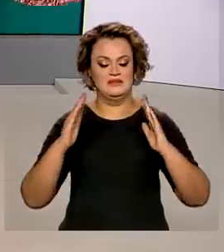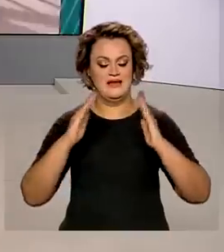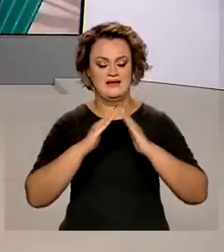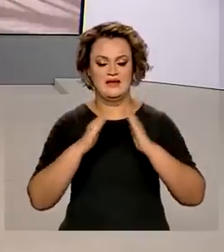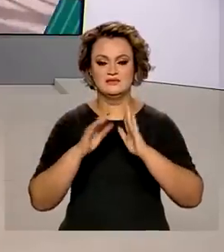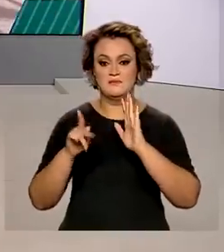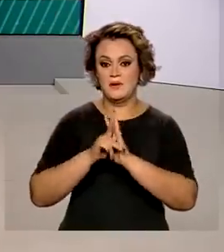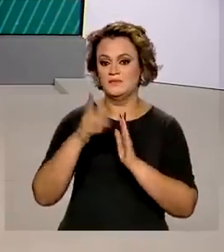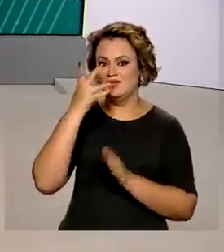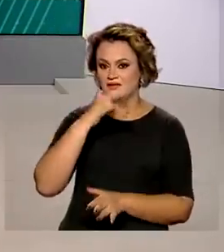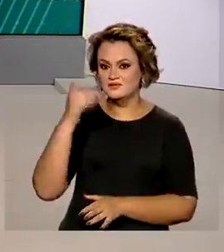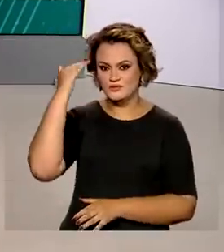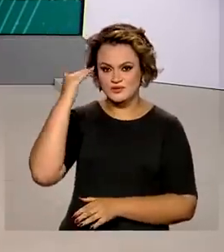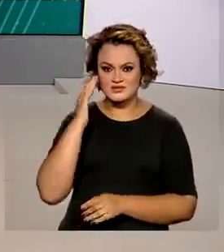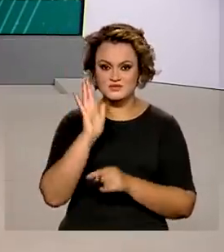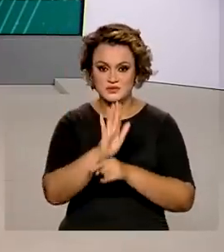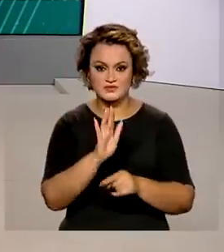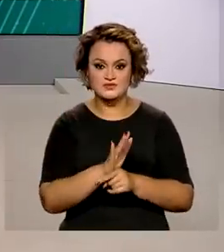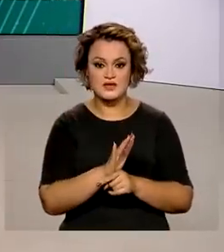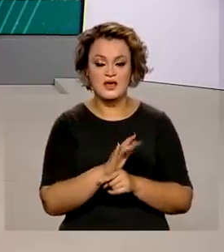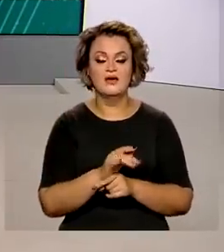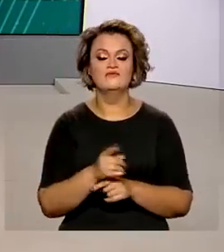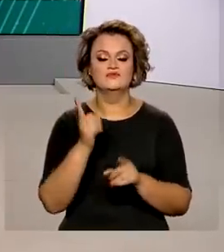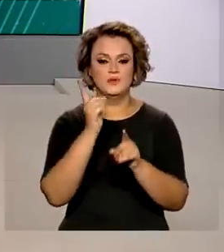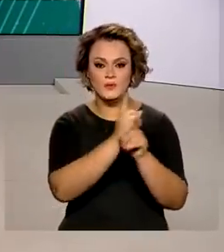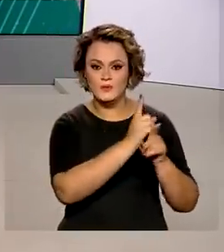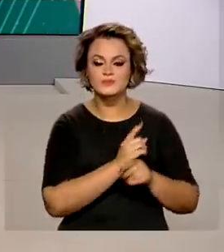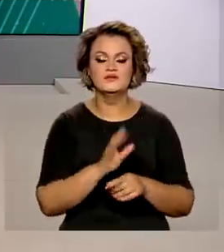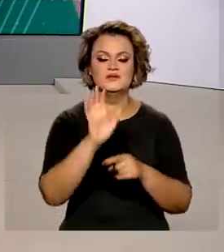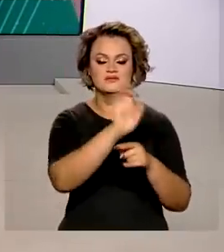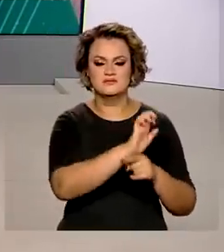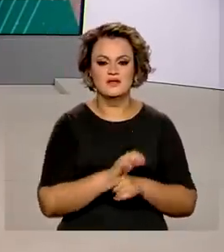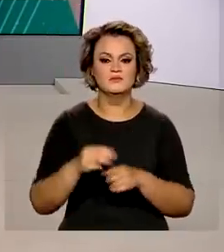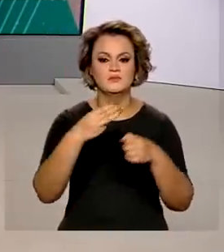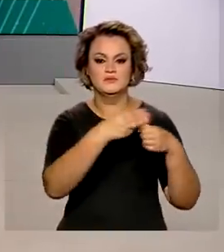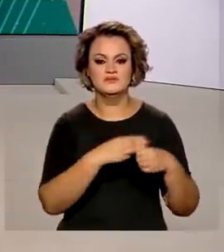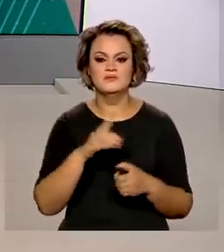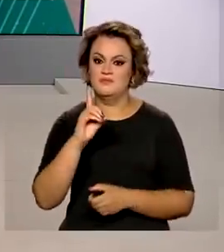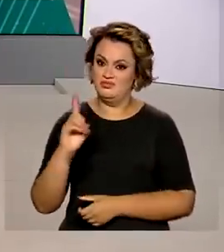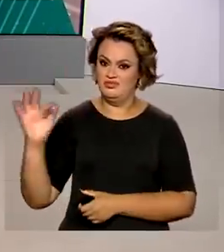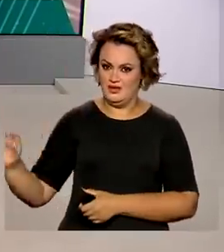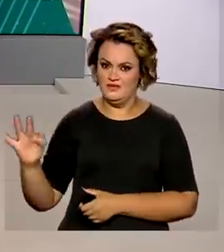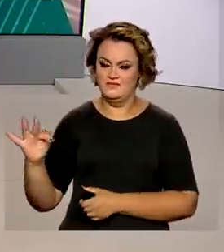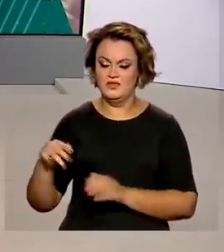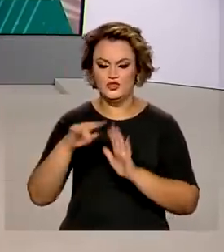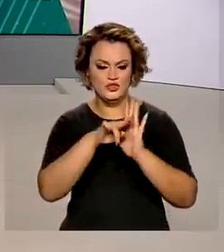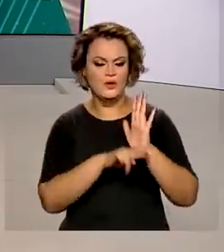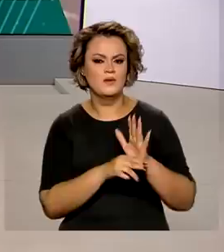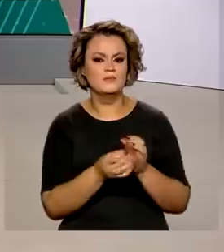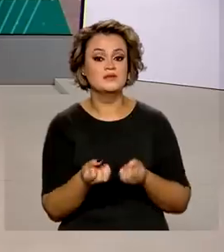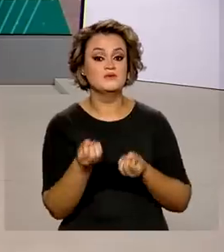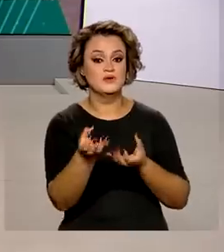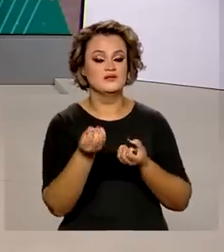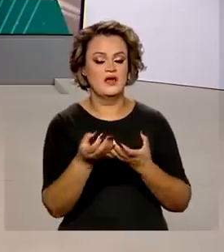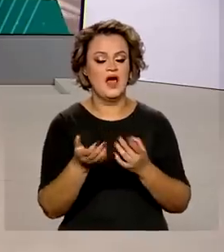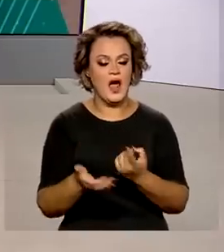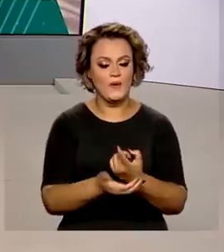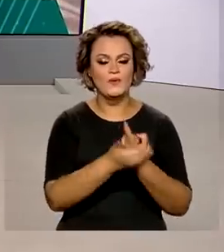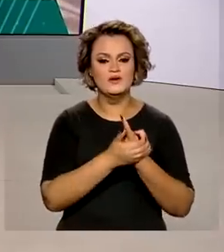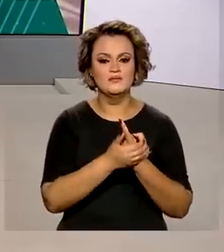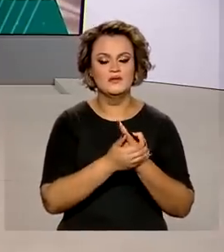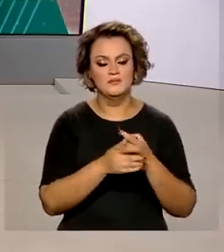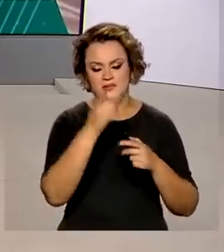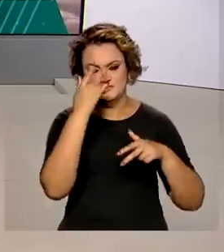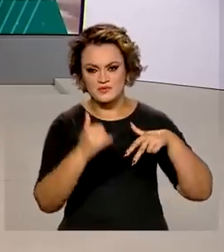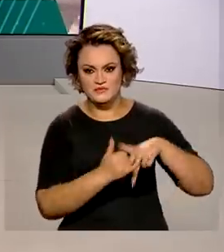criança e do adolescente está disponível para estados, distrito federal e municípios. As normas vão orientar o acolhimento de vítimas